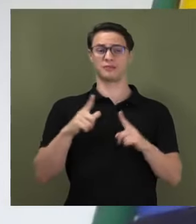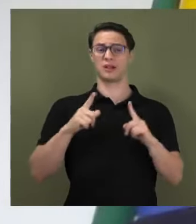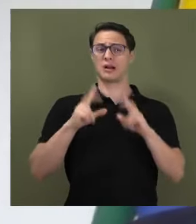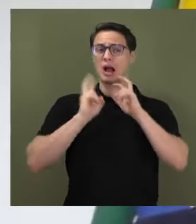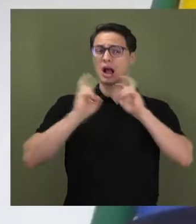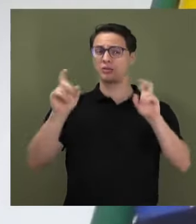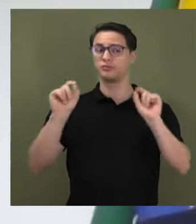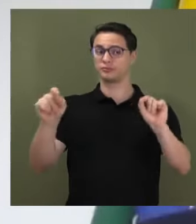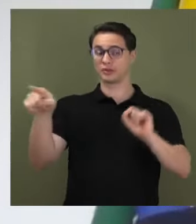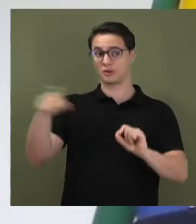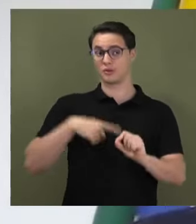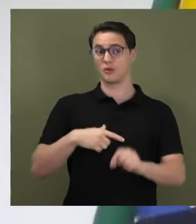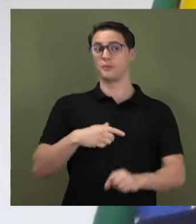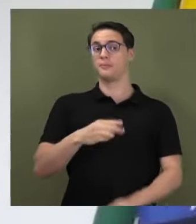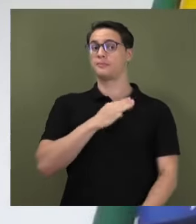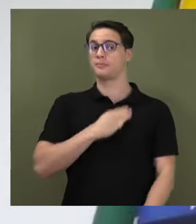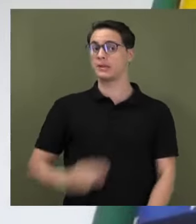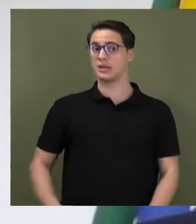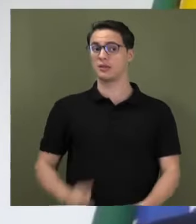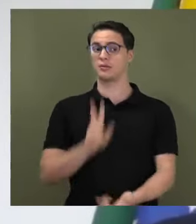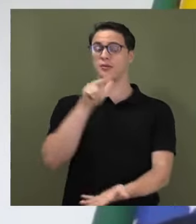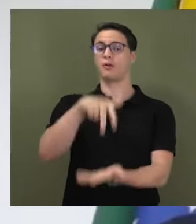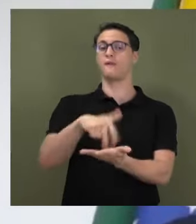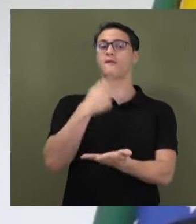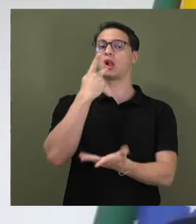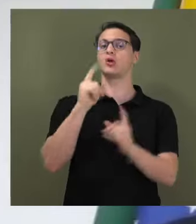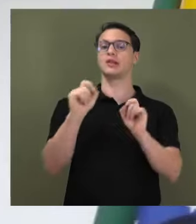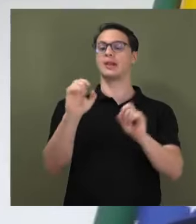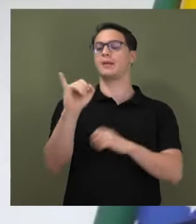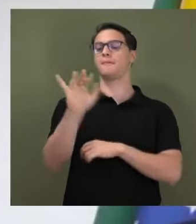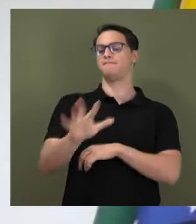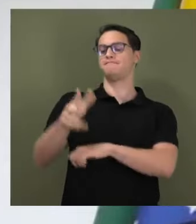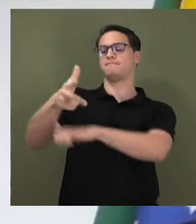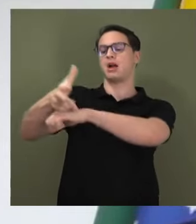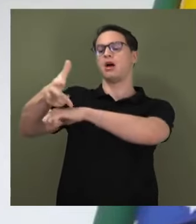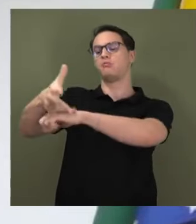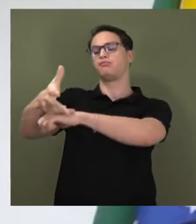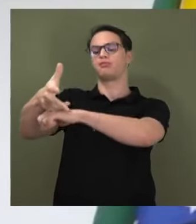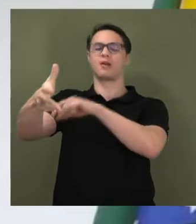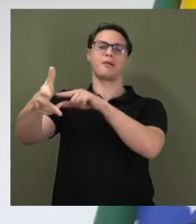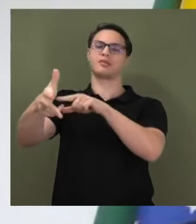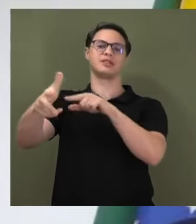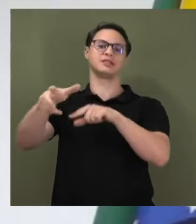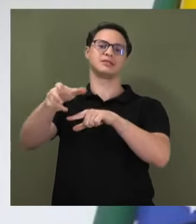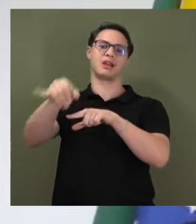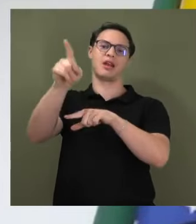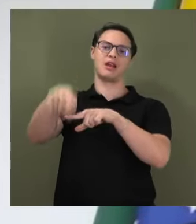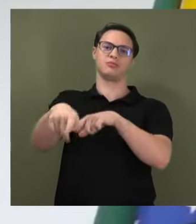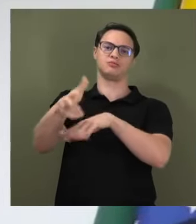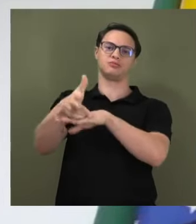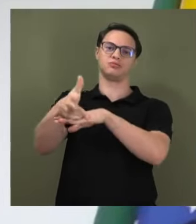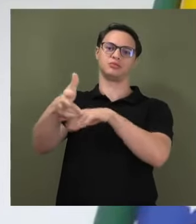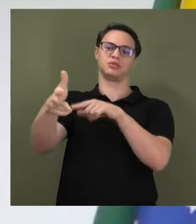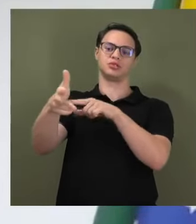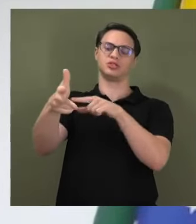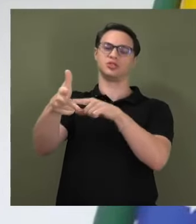ministro veio a público dizer que essas imagens possivelmente incriminadoras tinham sido